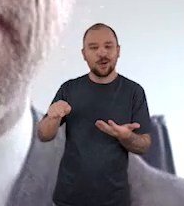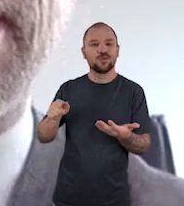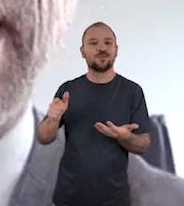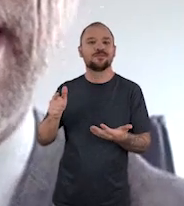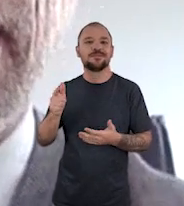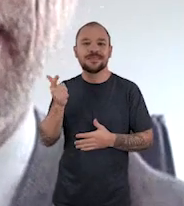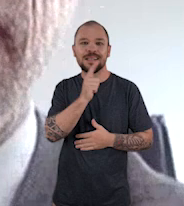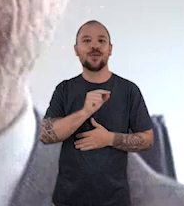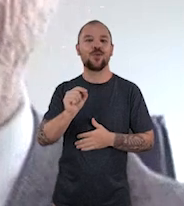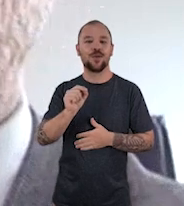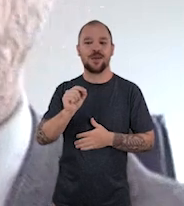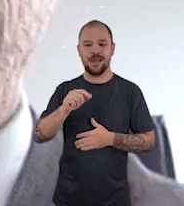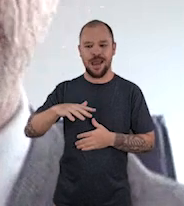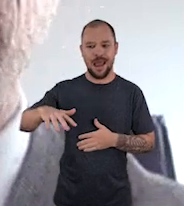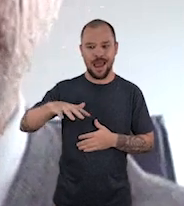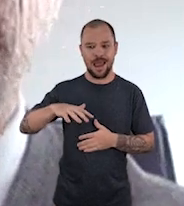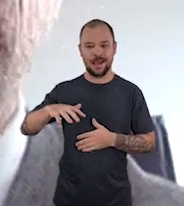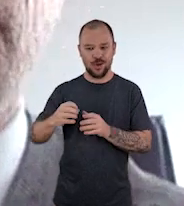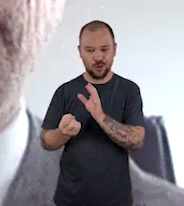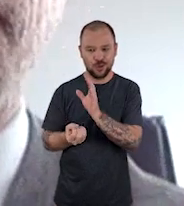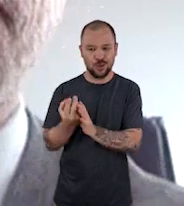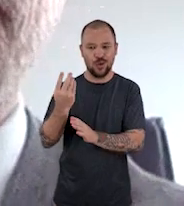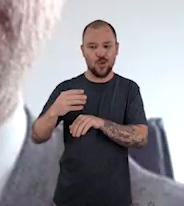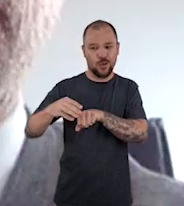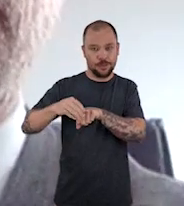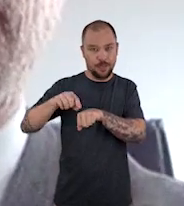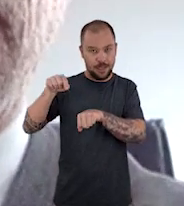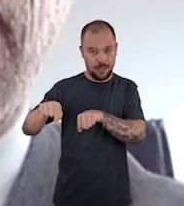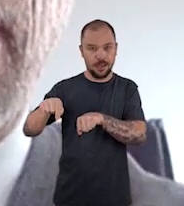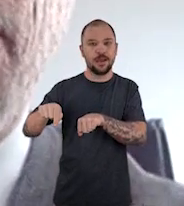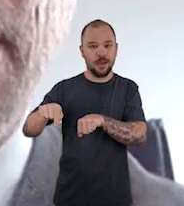utilizar esse conhecimento, né?